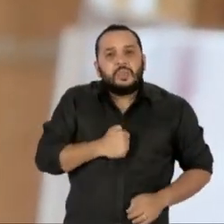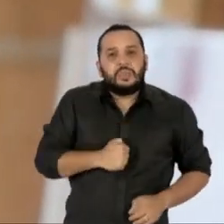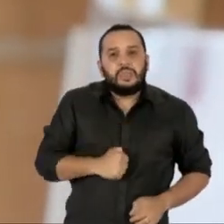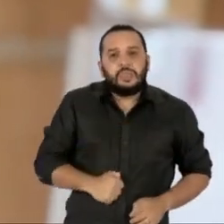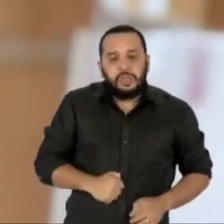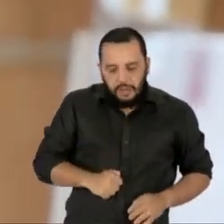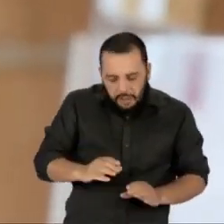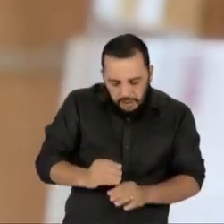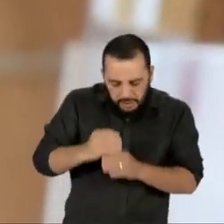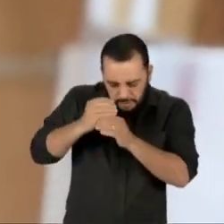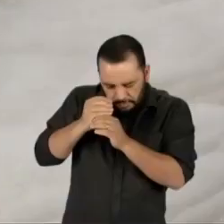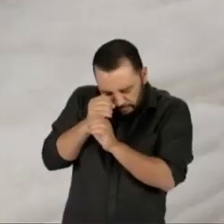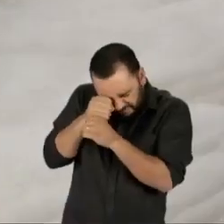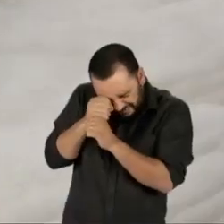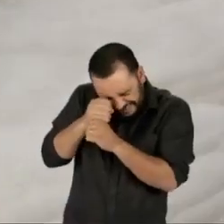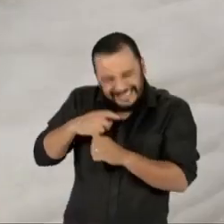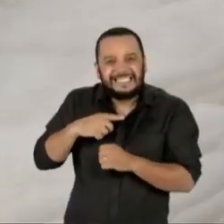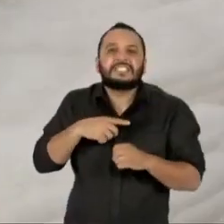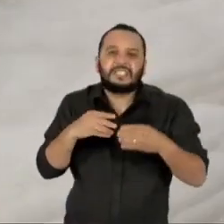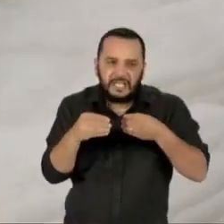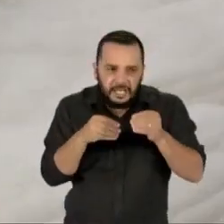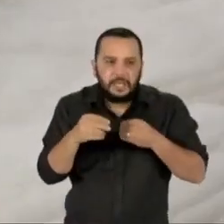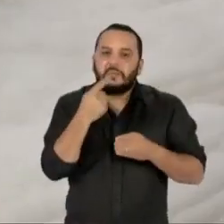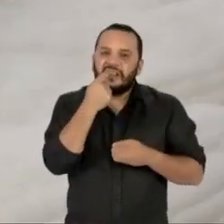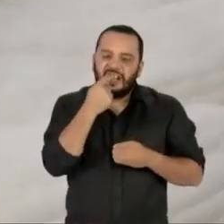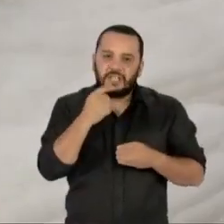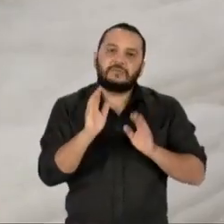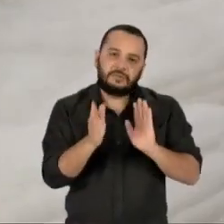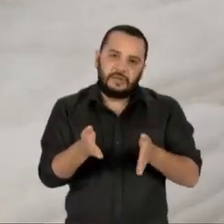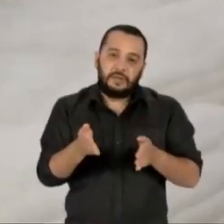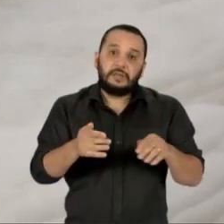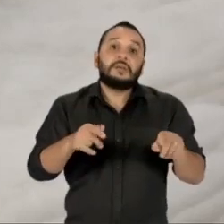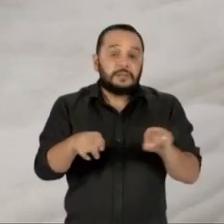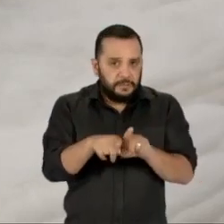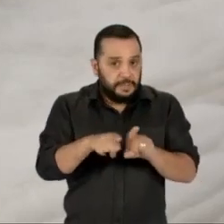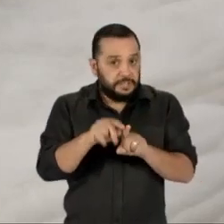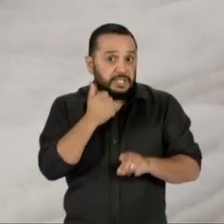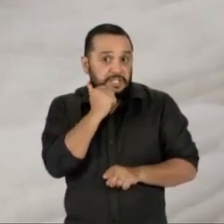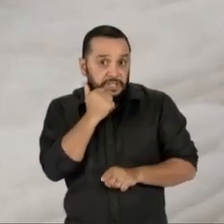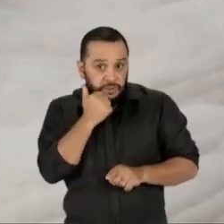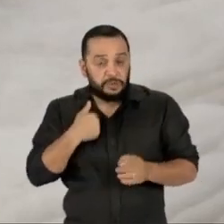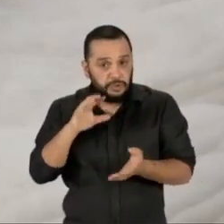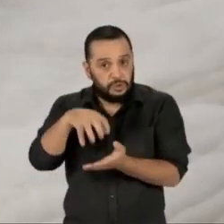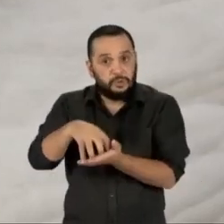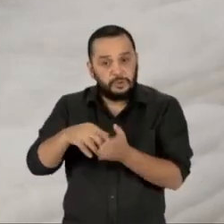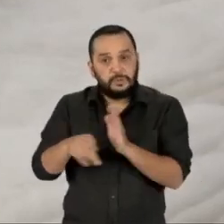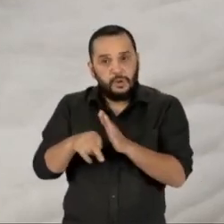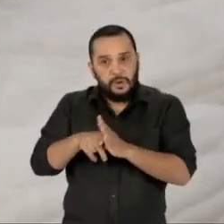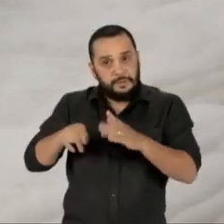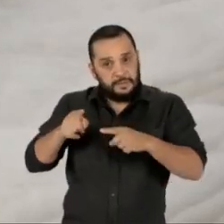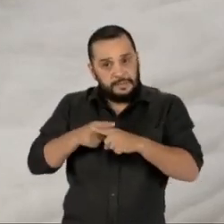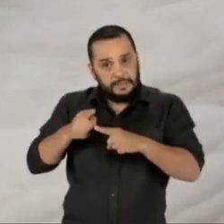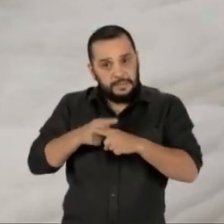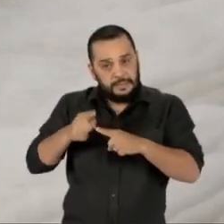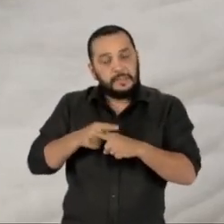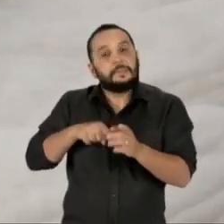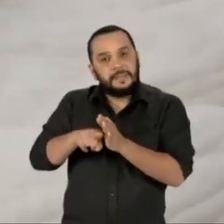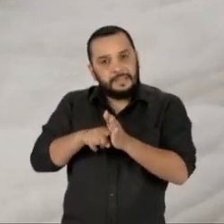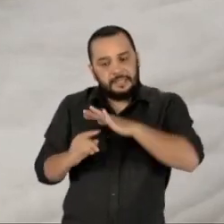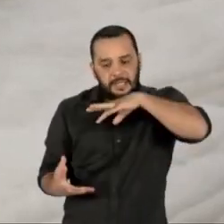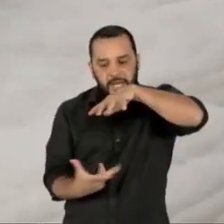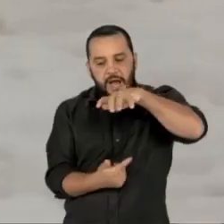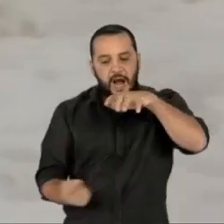continham microplásticos. O estudo que também teve a participação de cientistas do Instituto Britânico de Pesquisas do Ártico